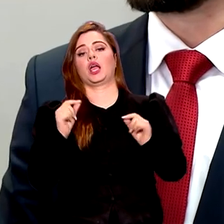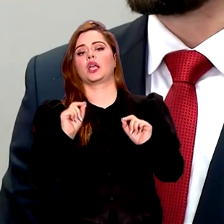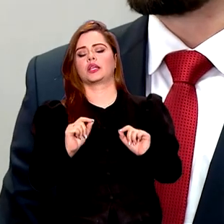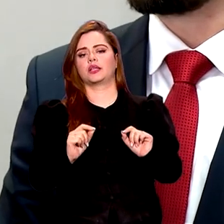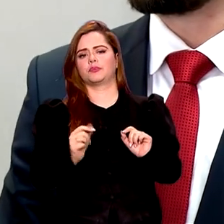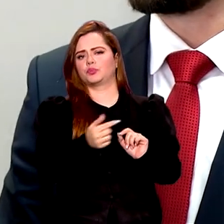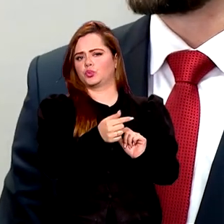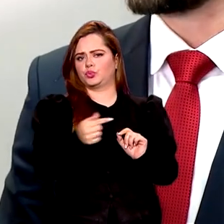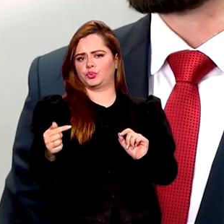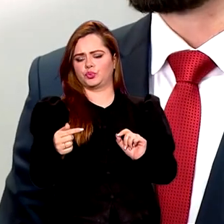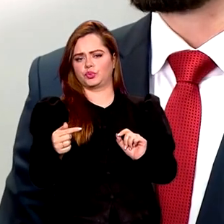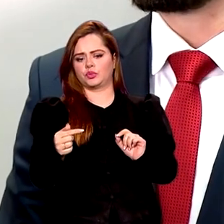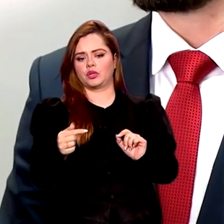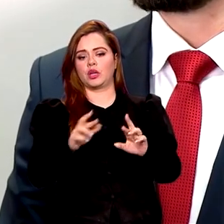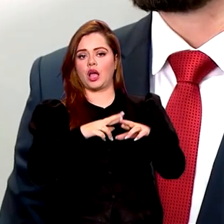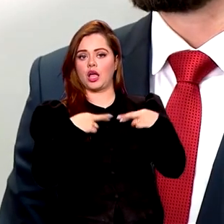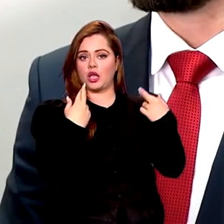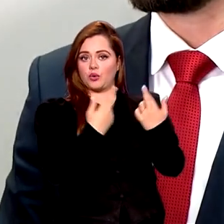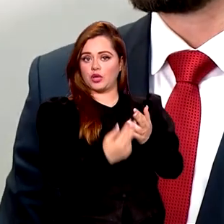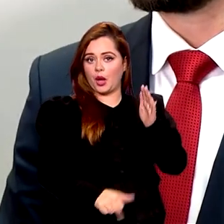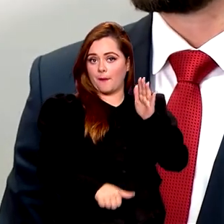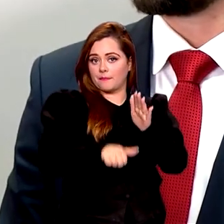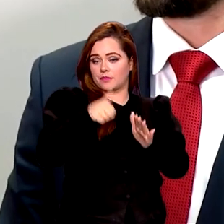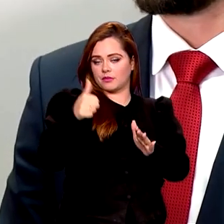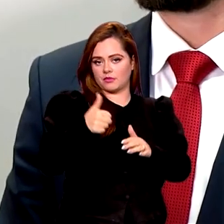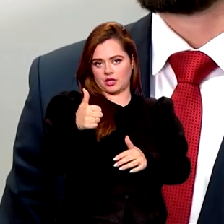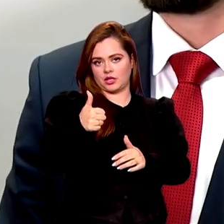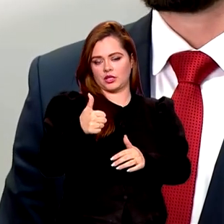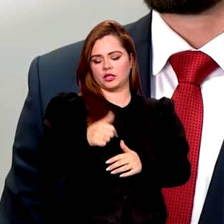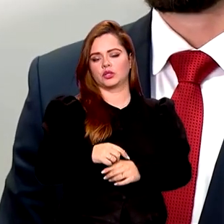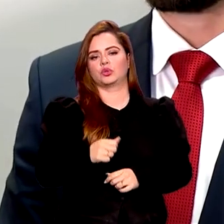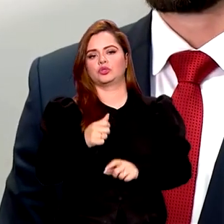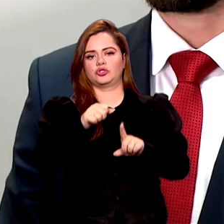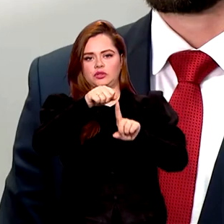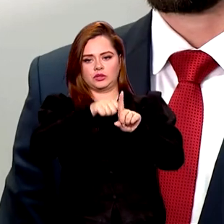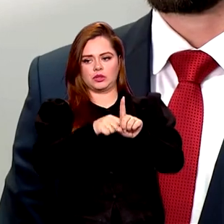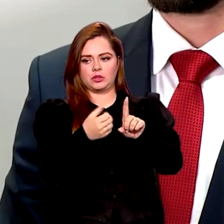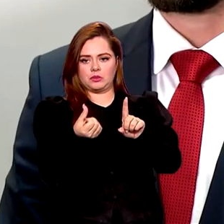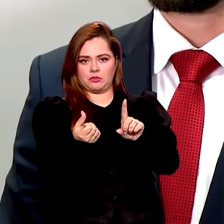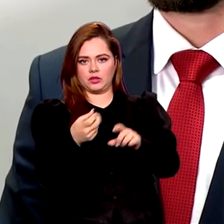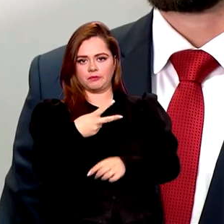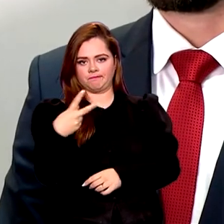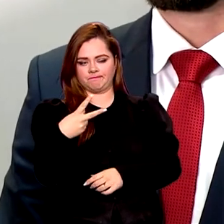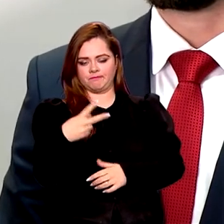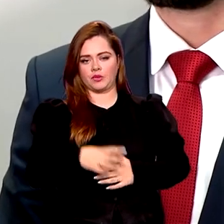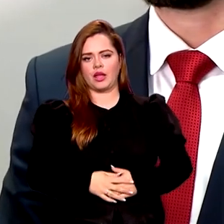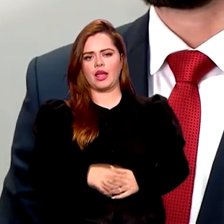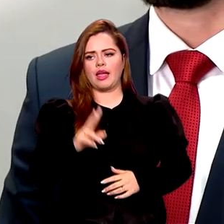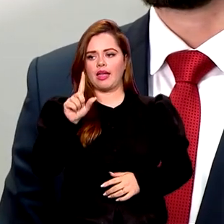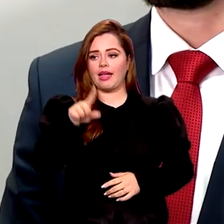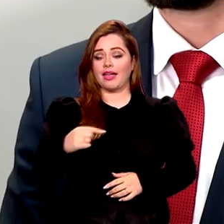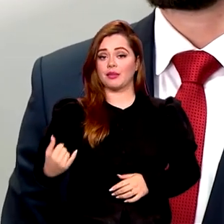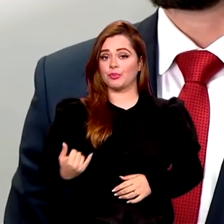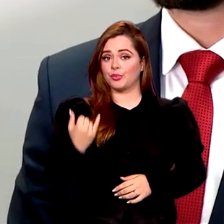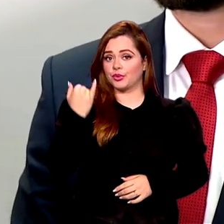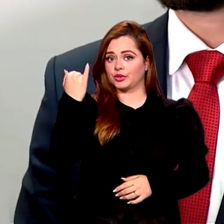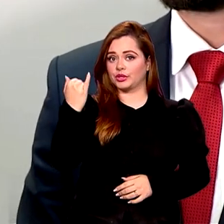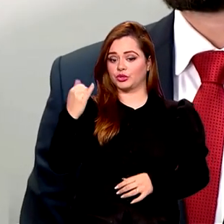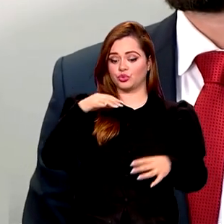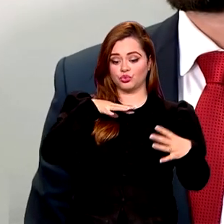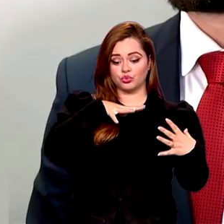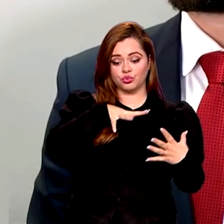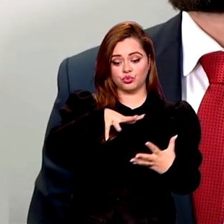primeira reunião do segundo semestre do Copom, é importante salientar que o mundo inteiro já